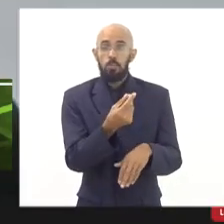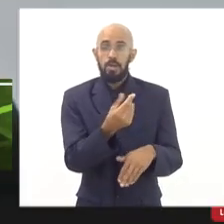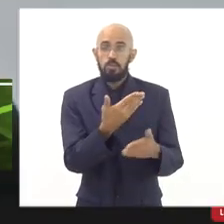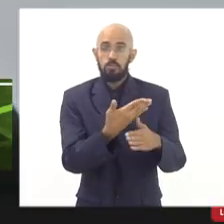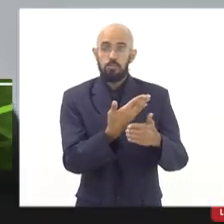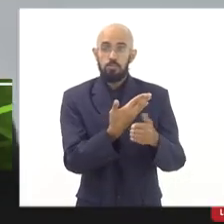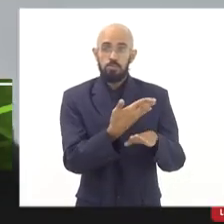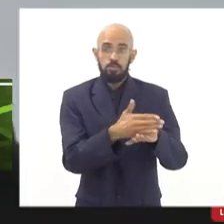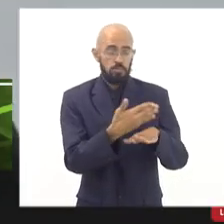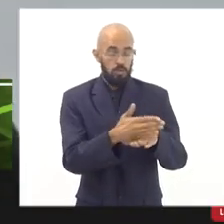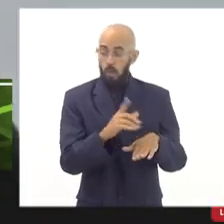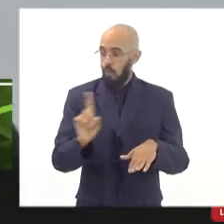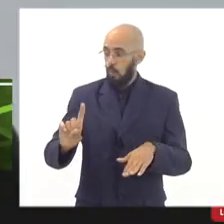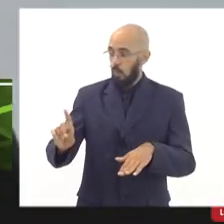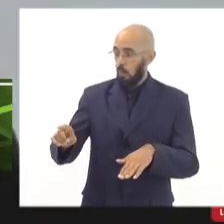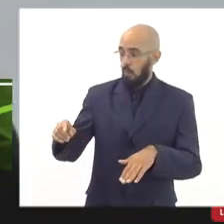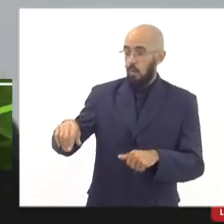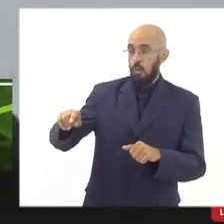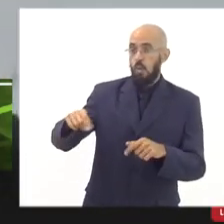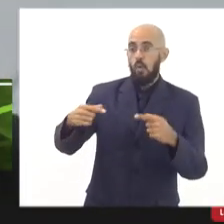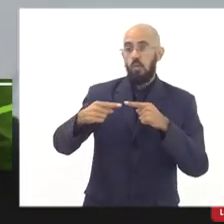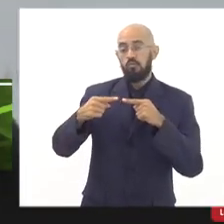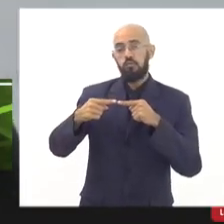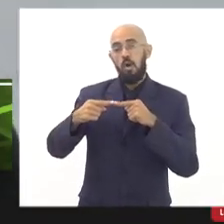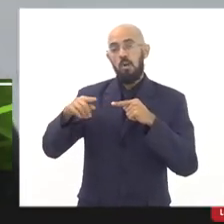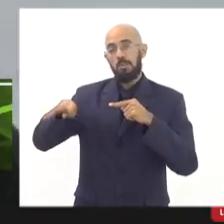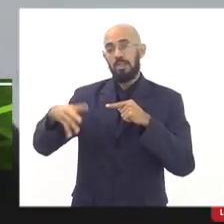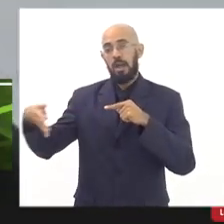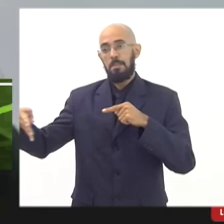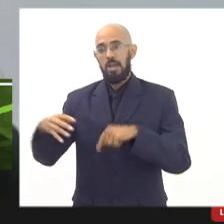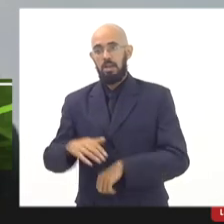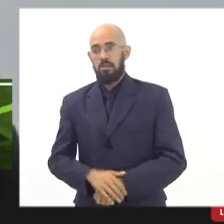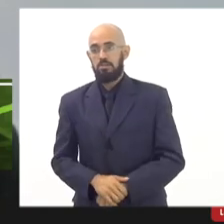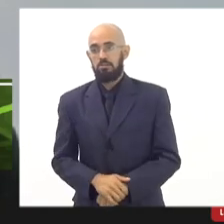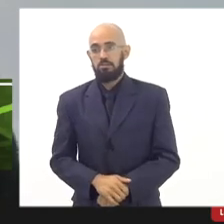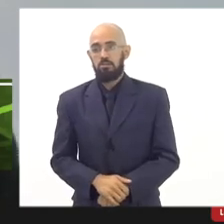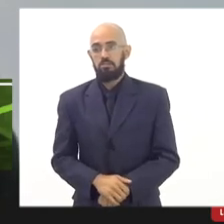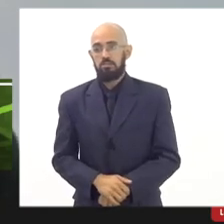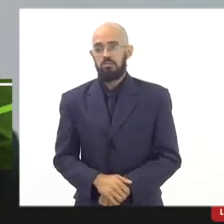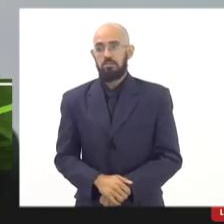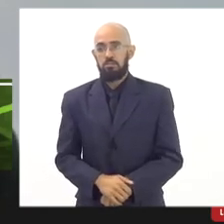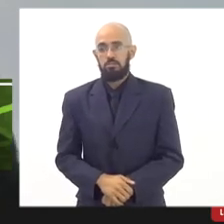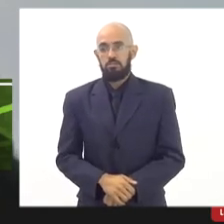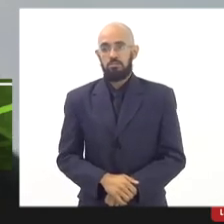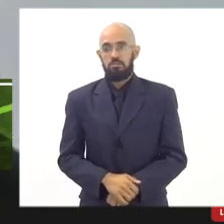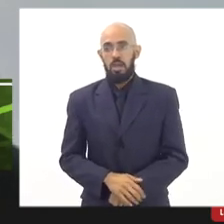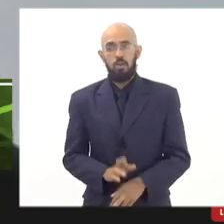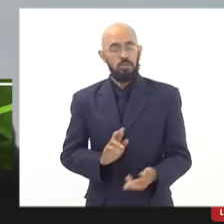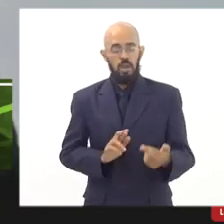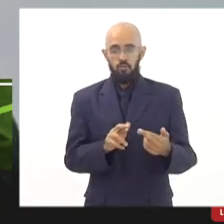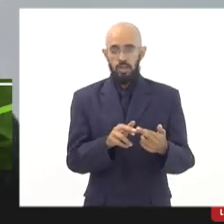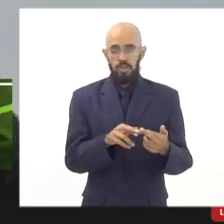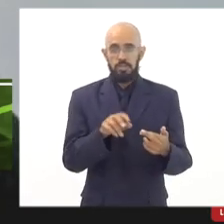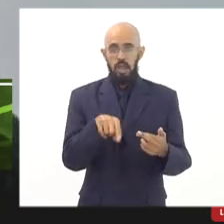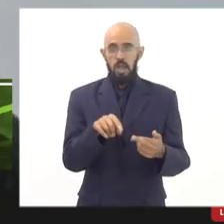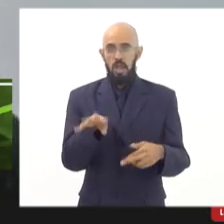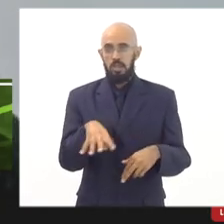base na tabela FGV, porque a gente não pode tirar como base outra coisa. Nossa base hoje é a tabela FGV. Ou seja,